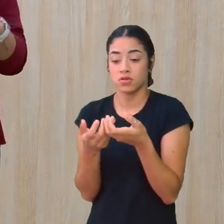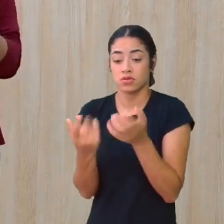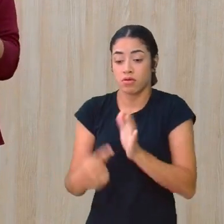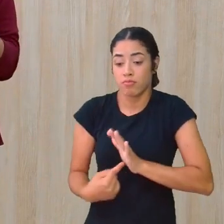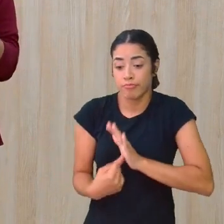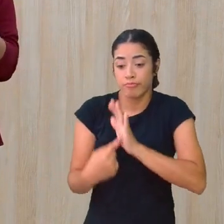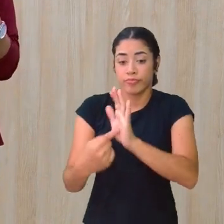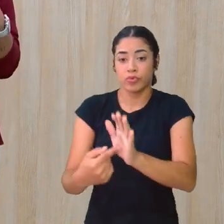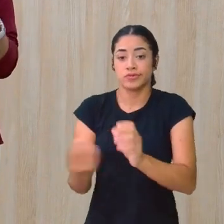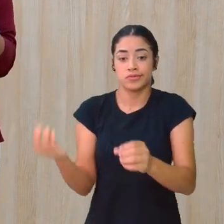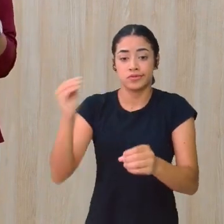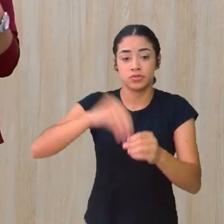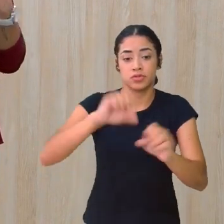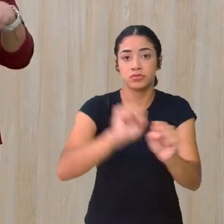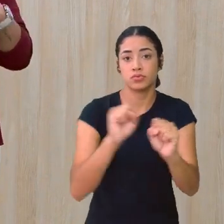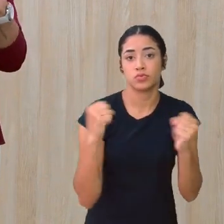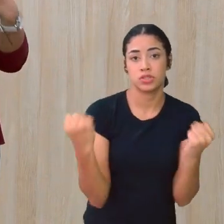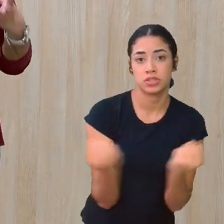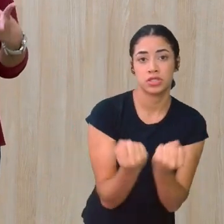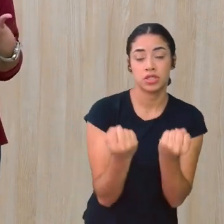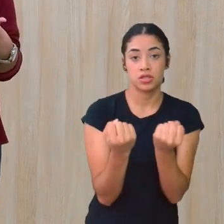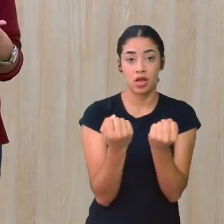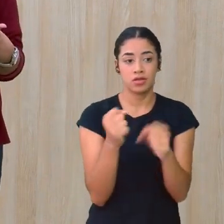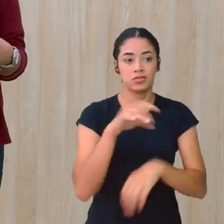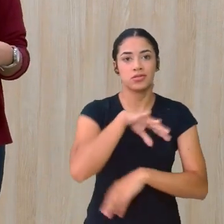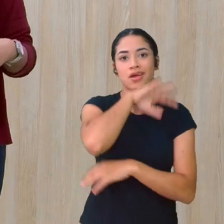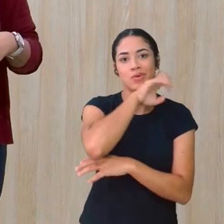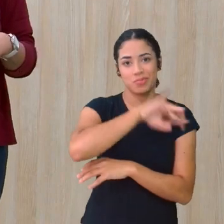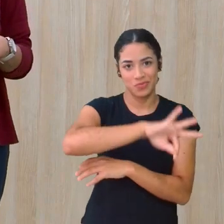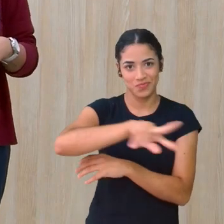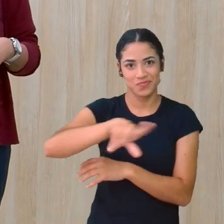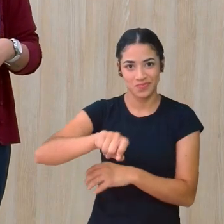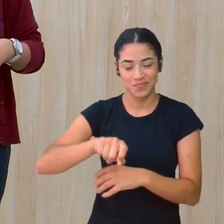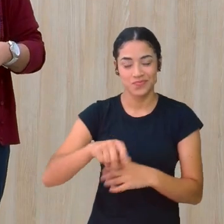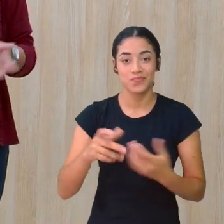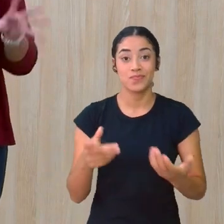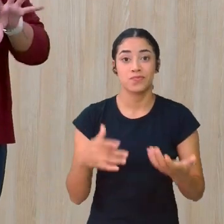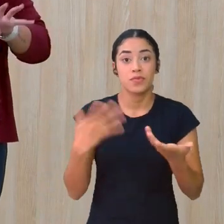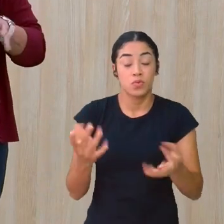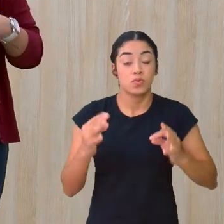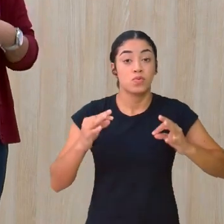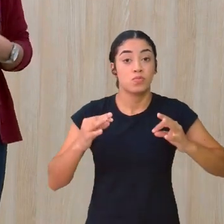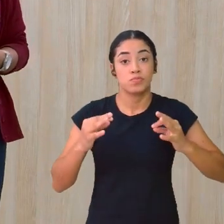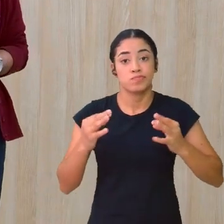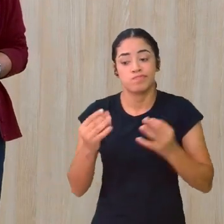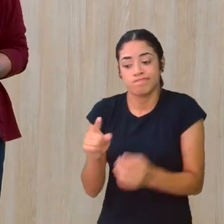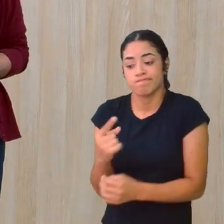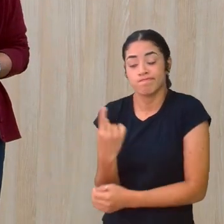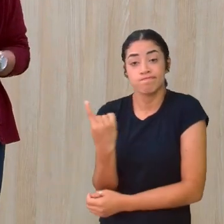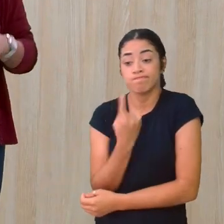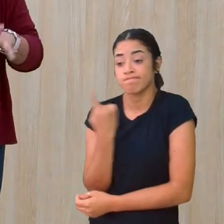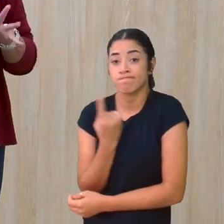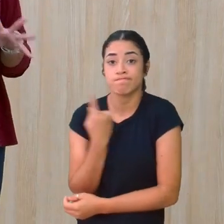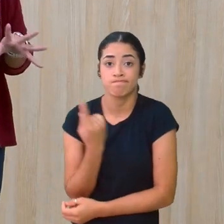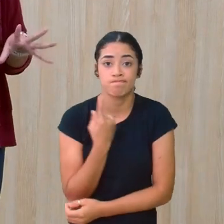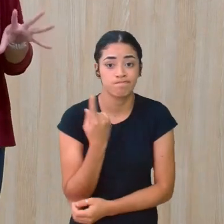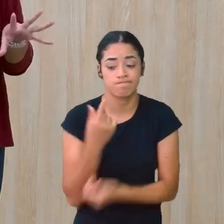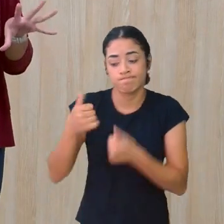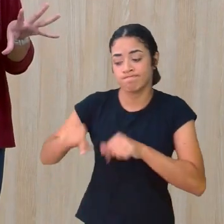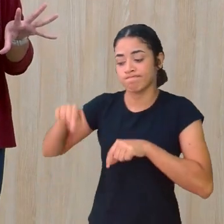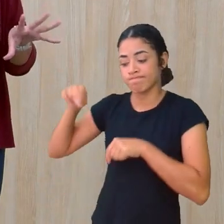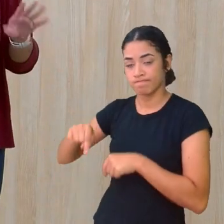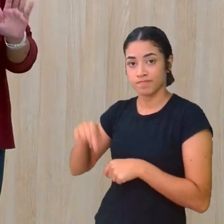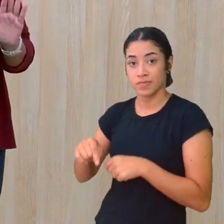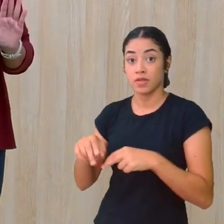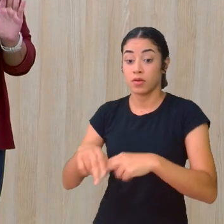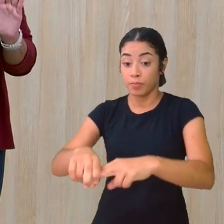ele diante da sociedade Diante dessa sociedade animal Então, ele acaba ficando recluso Justamente por